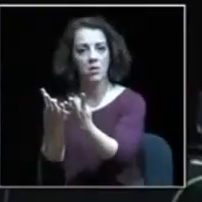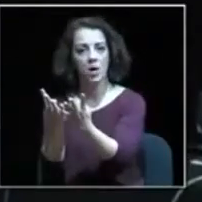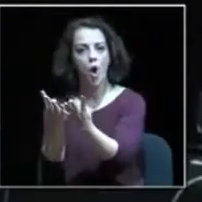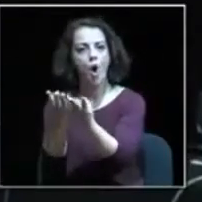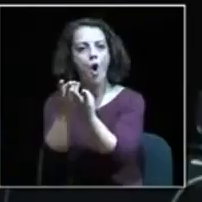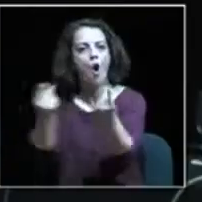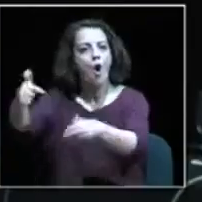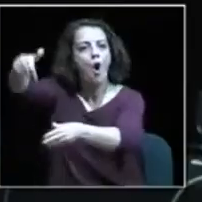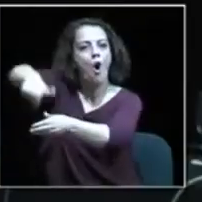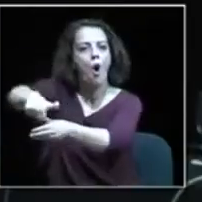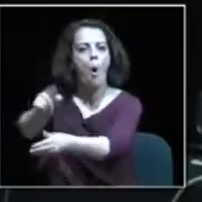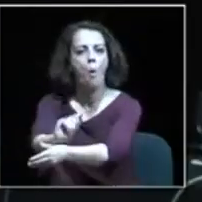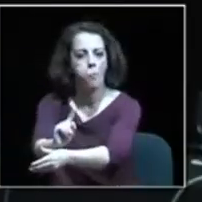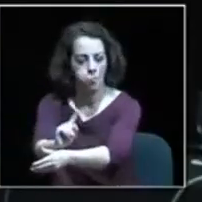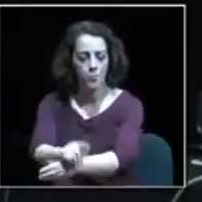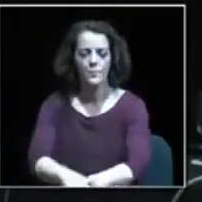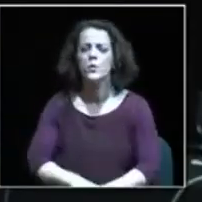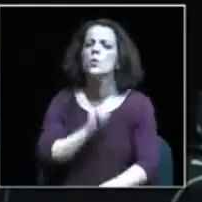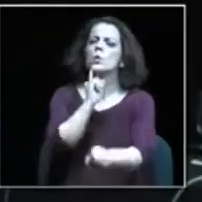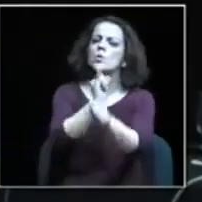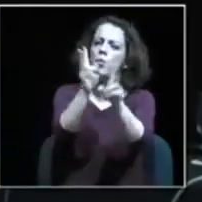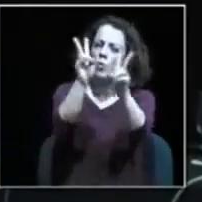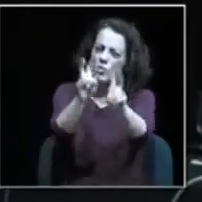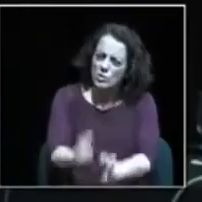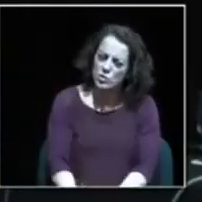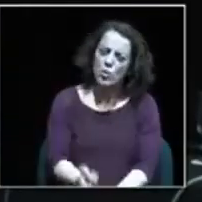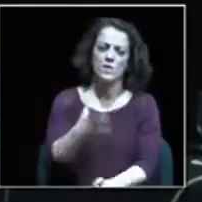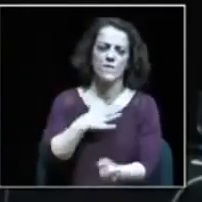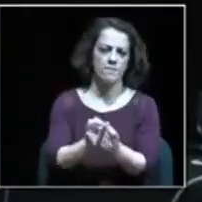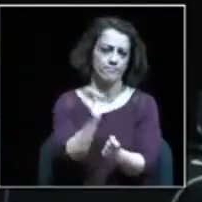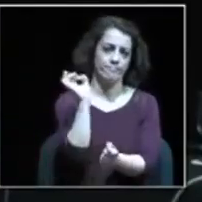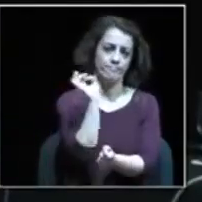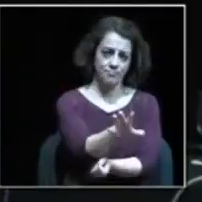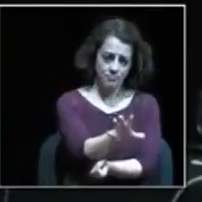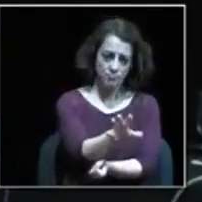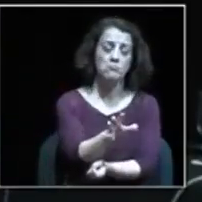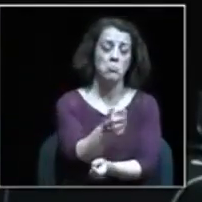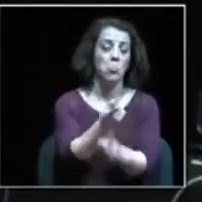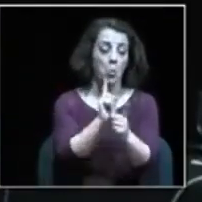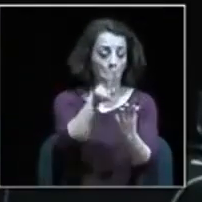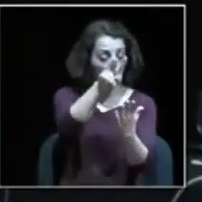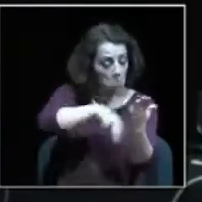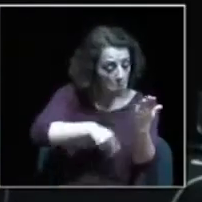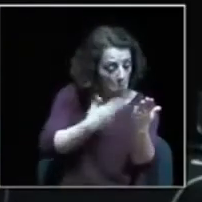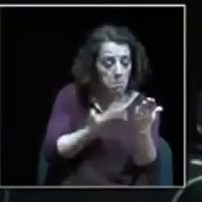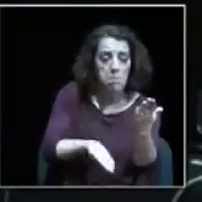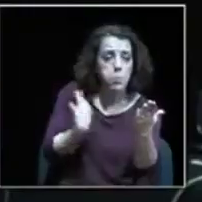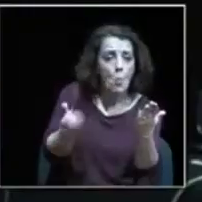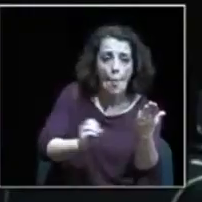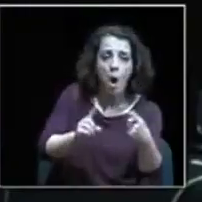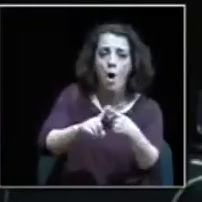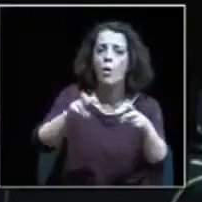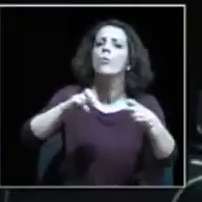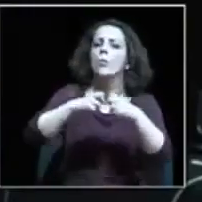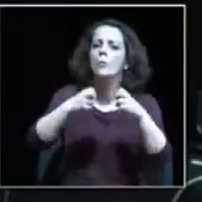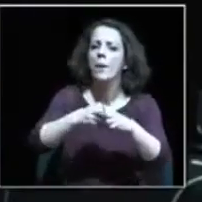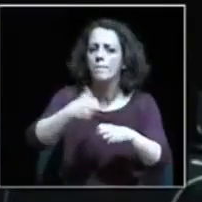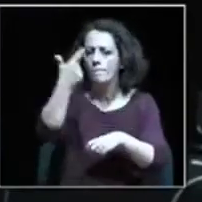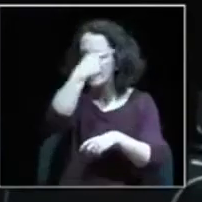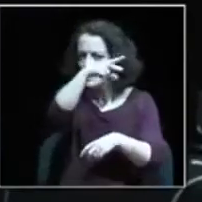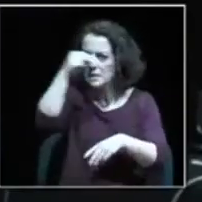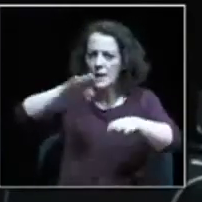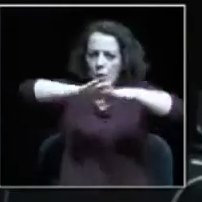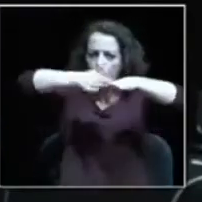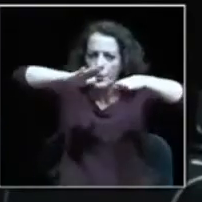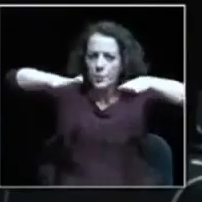problemas. Depois há outras questões que gostaríamos de colocar uma vez que são omissas, como o problema do ambiente e da qualidade do ar